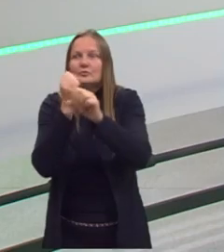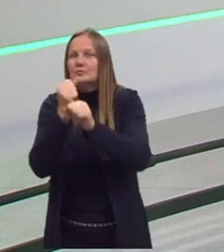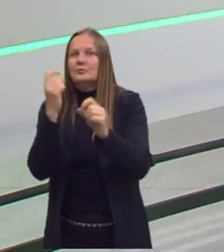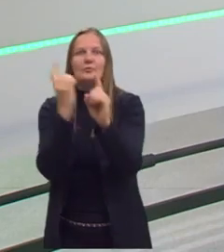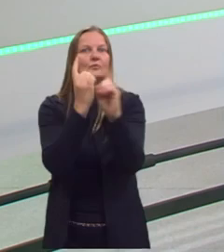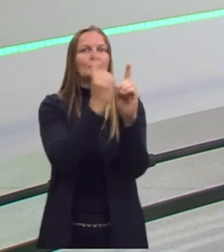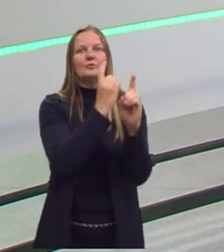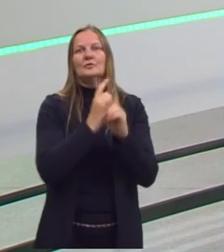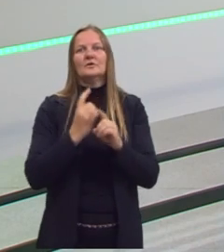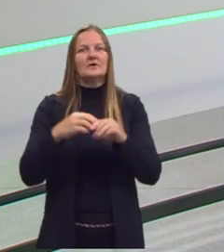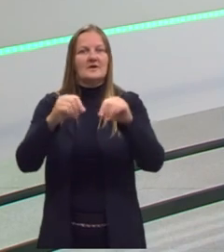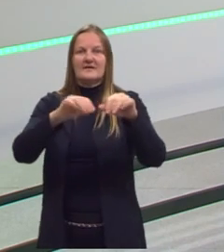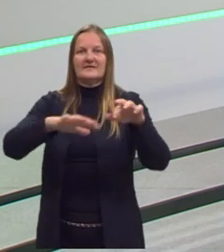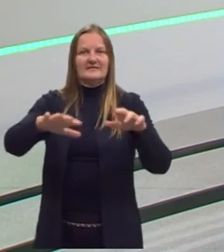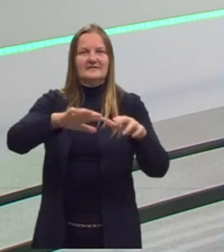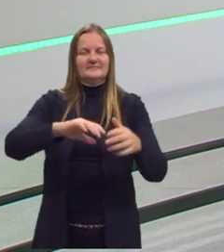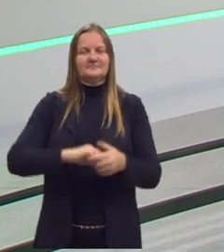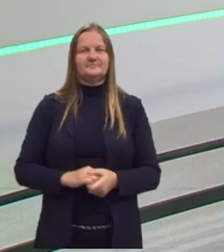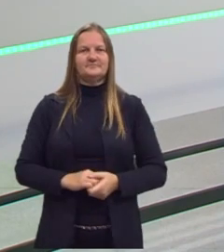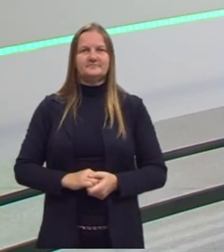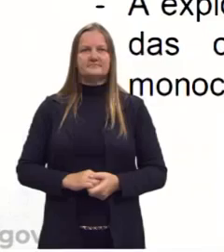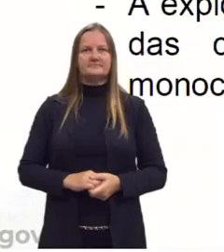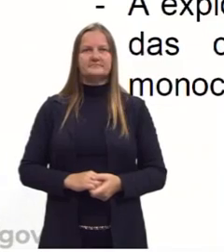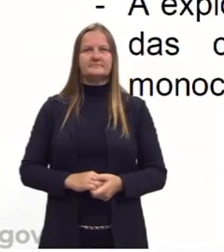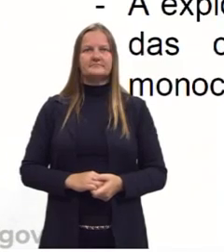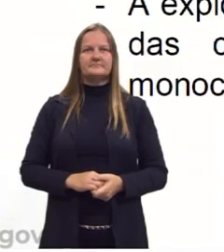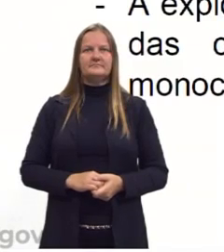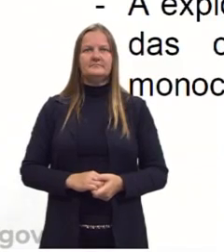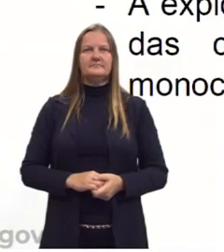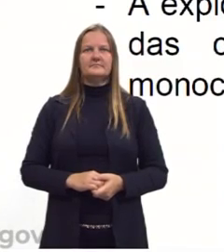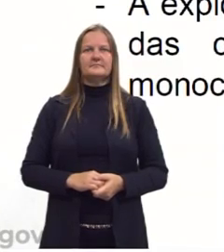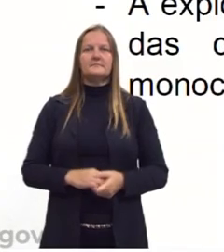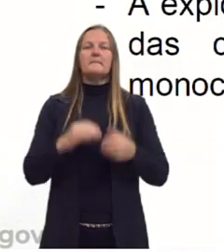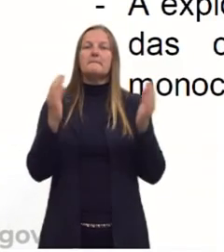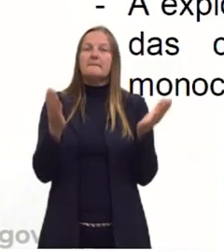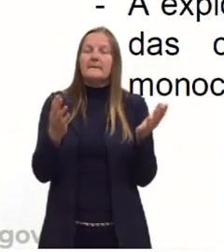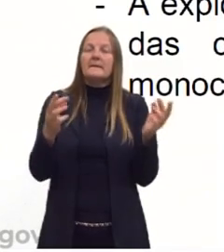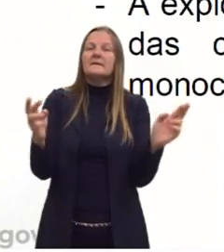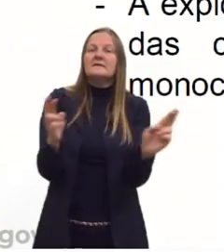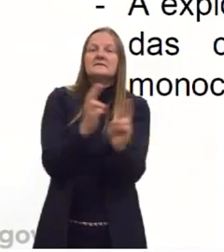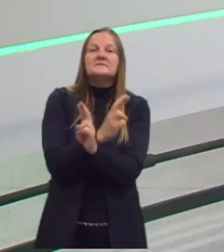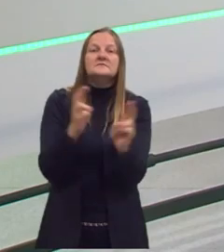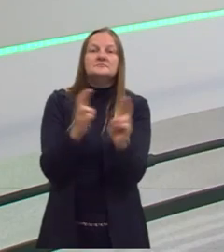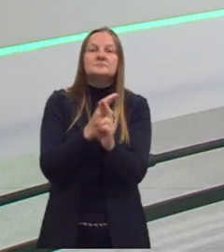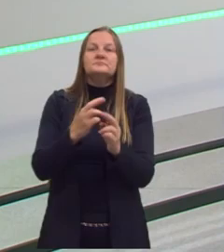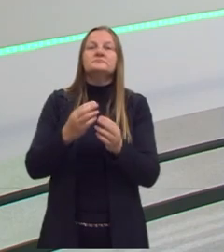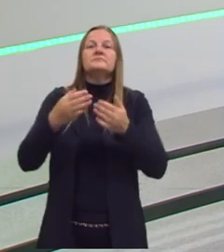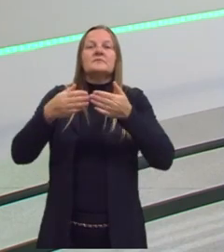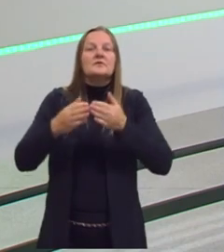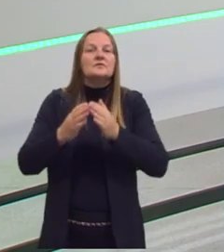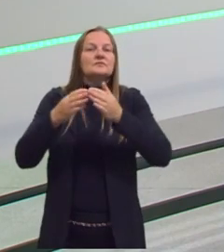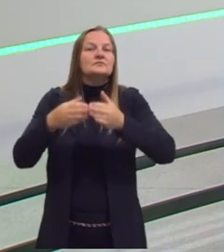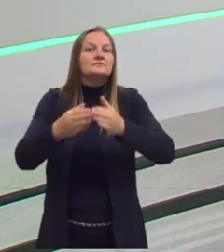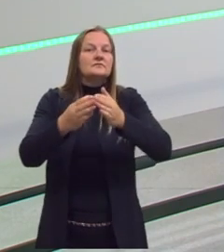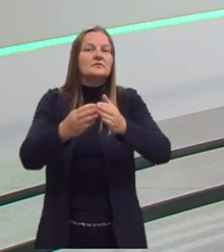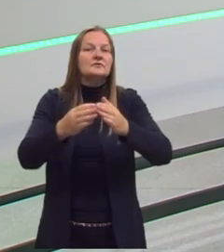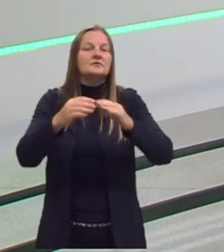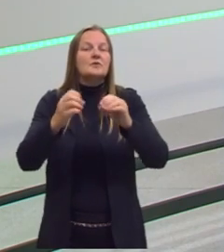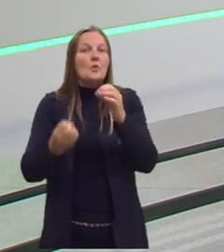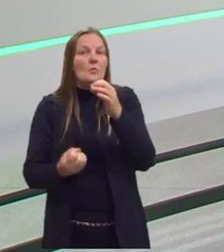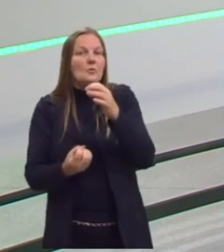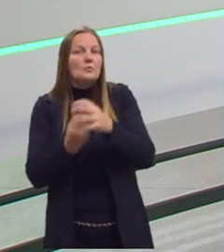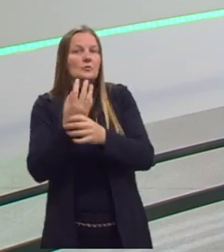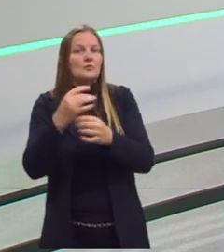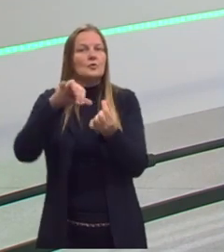novos territórios. E agora a gente vai falar dessa relação, então, das navegações e o surgimento